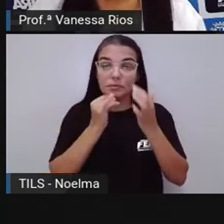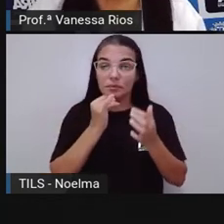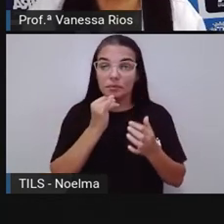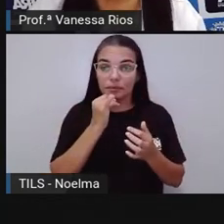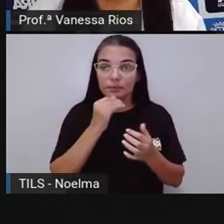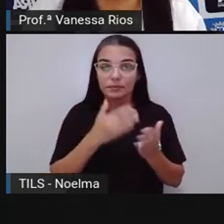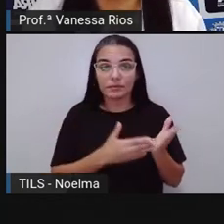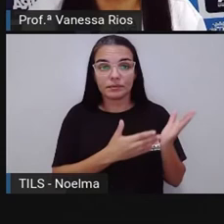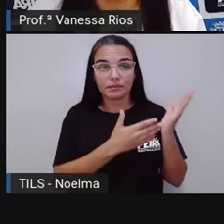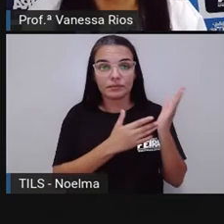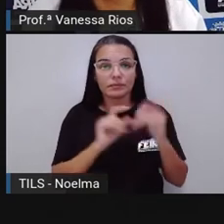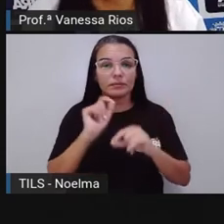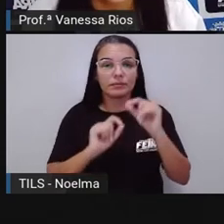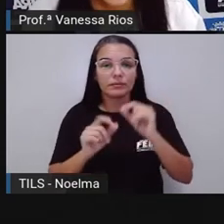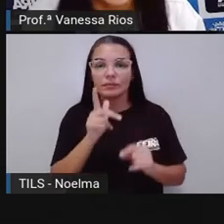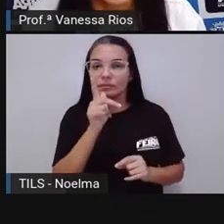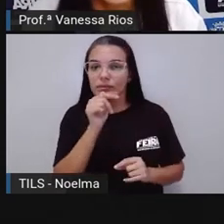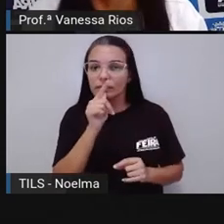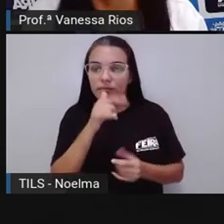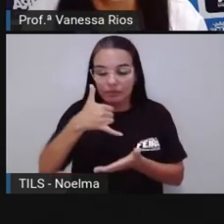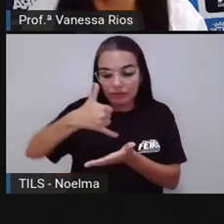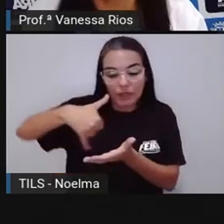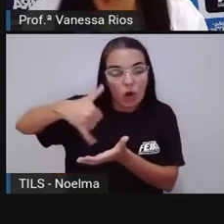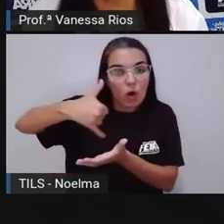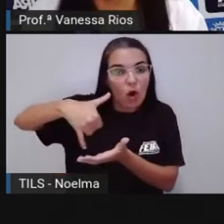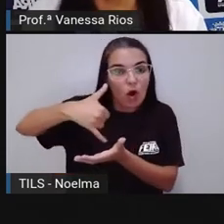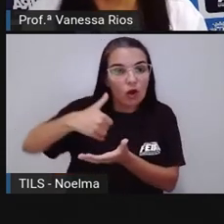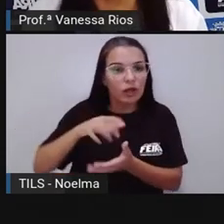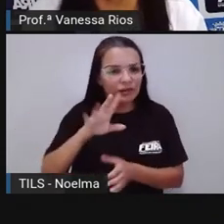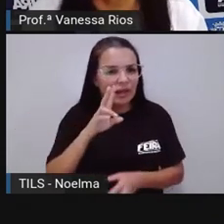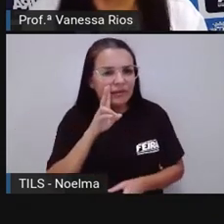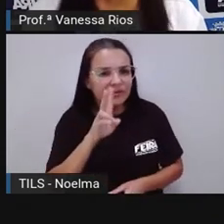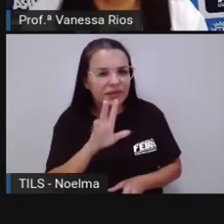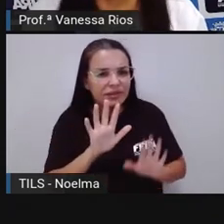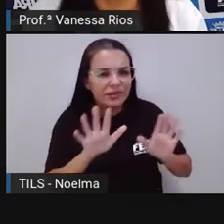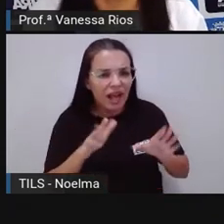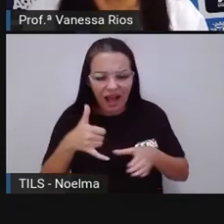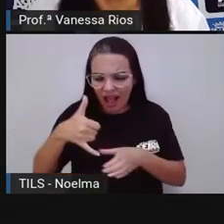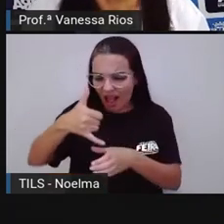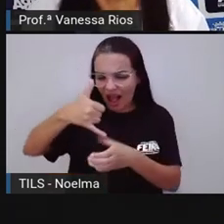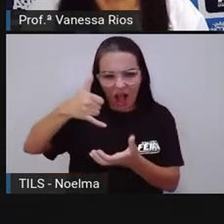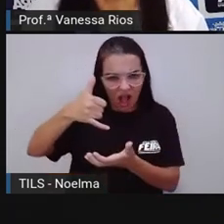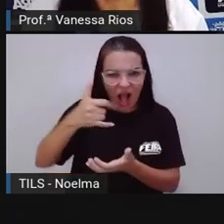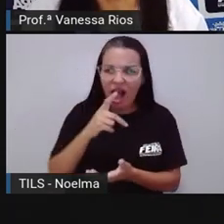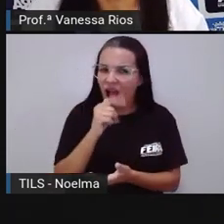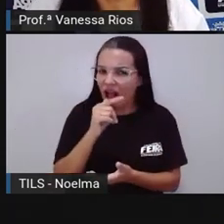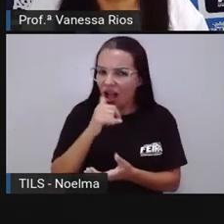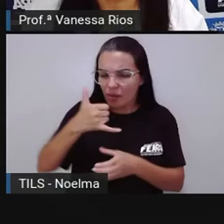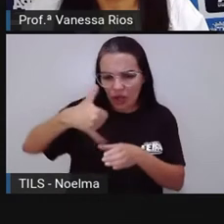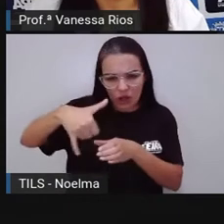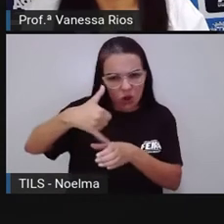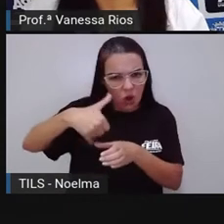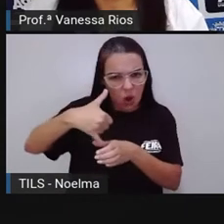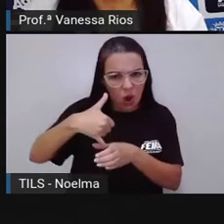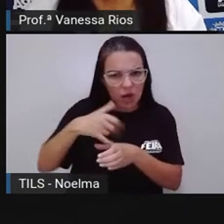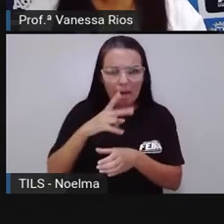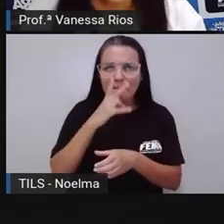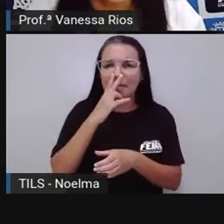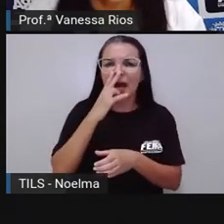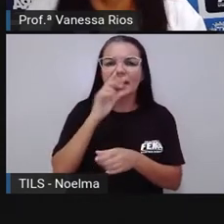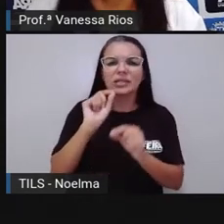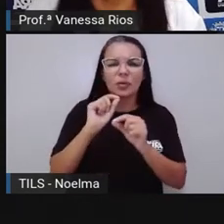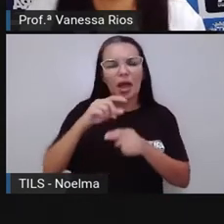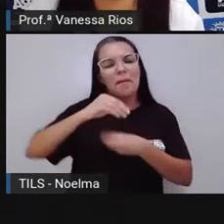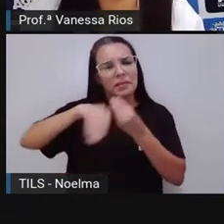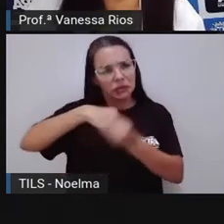na imagem aí é da água e do óleo. Vocês já perceberam que a água e o óleo, a princípio, até parecem que se